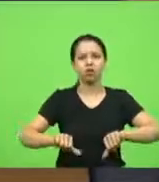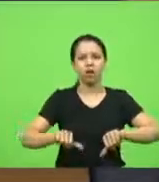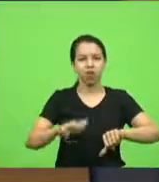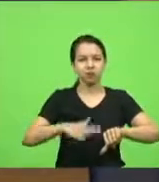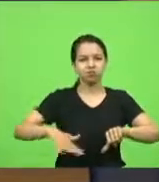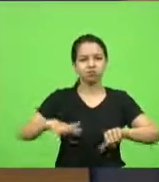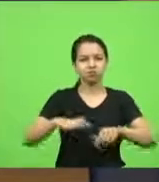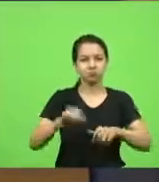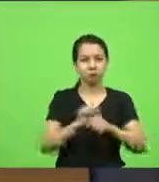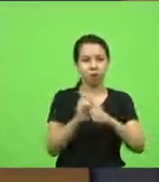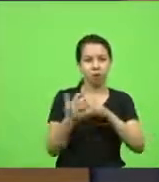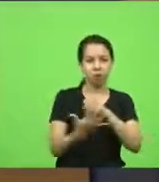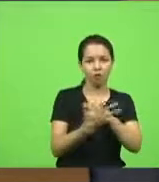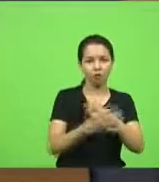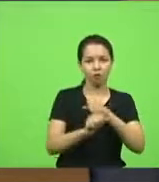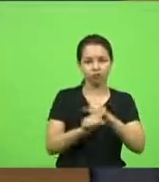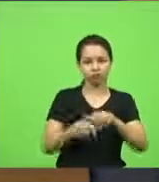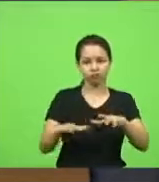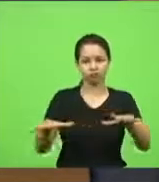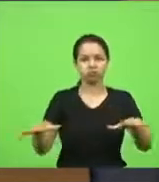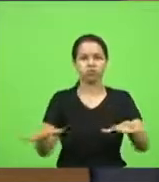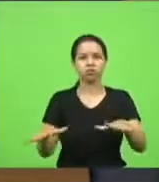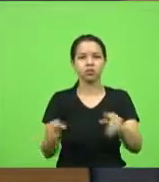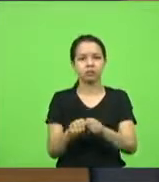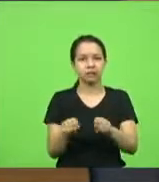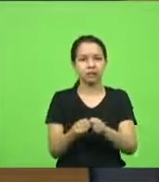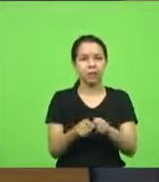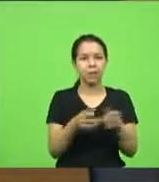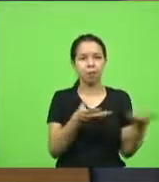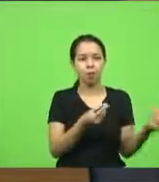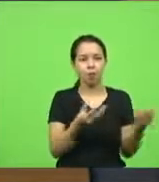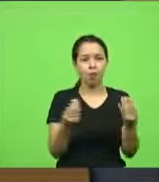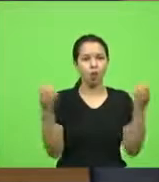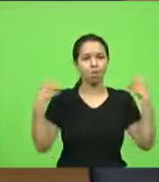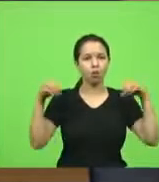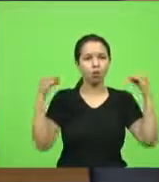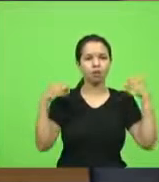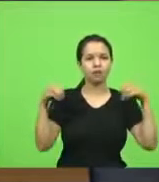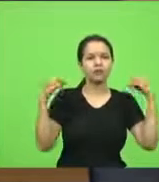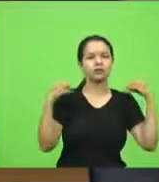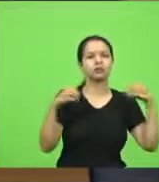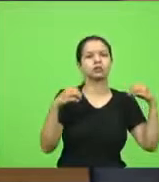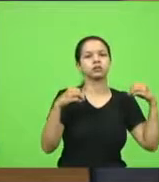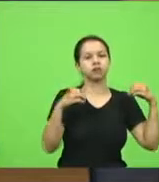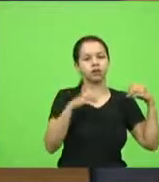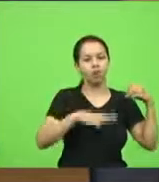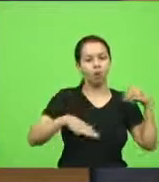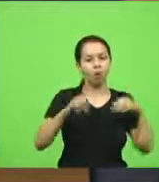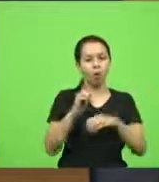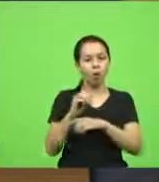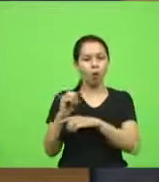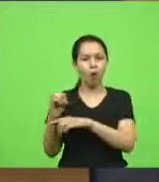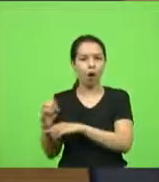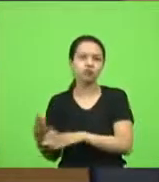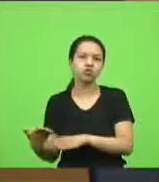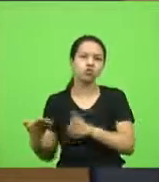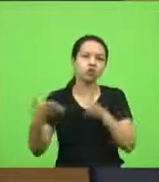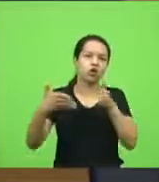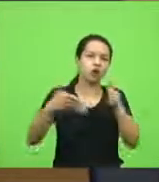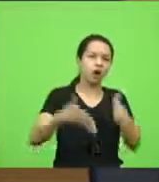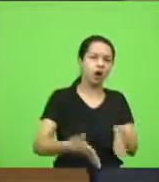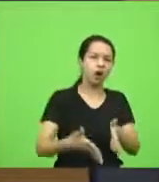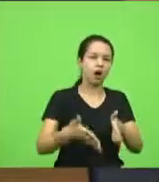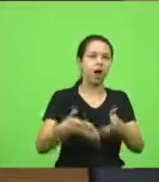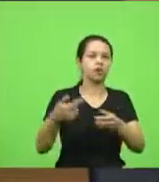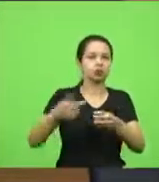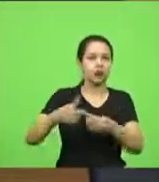que chegando inúmeras ambulâncias do Oeste Santa Catarina a Lages. Hoje, acabei de receber as informações que são